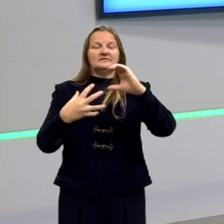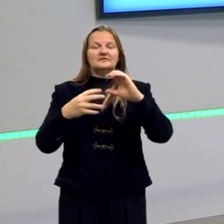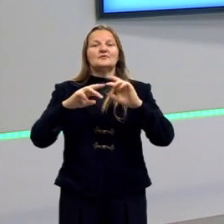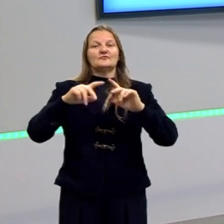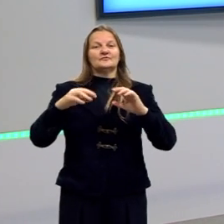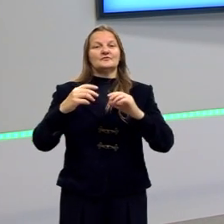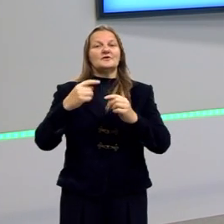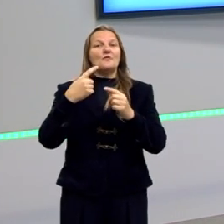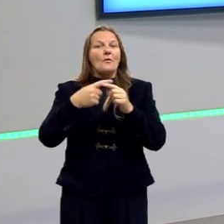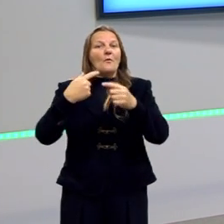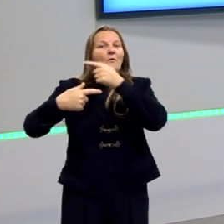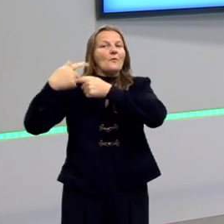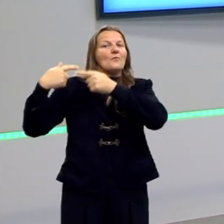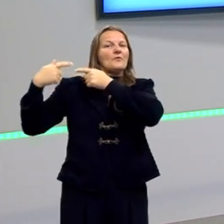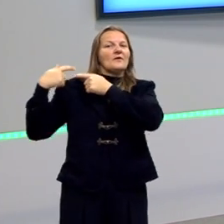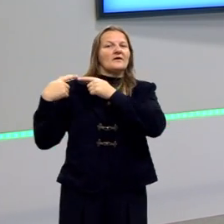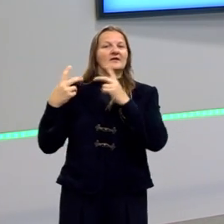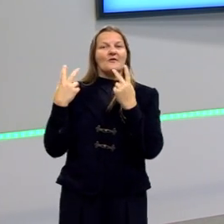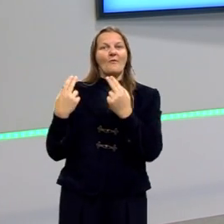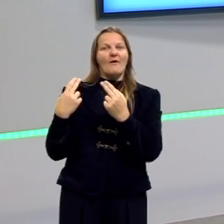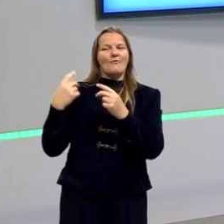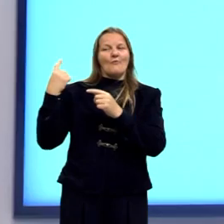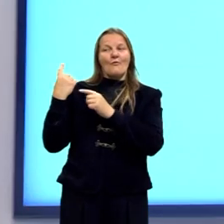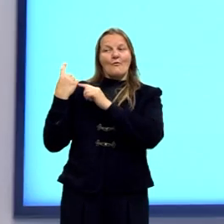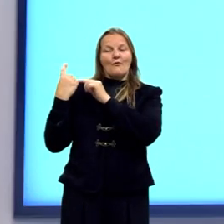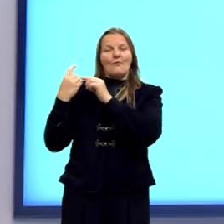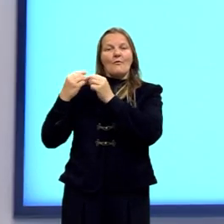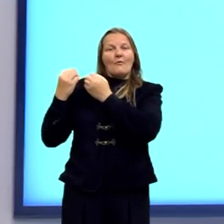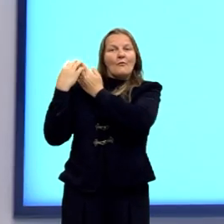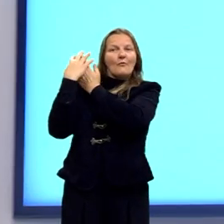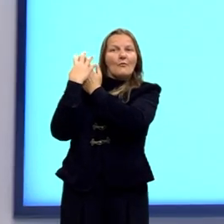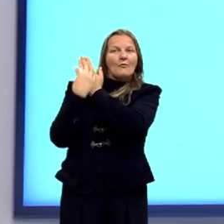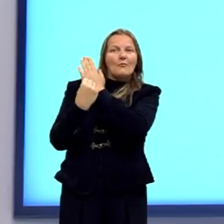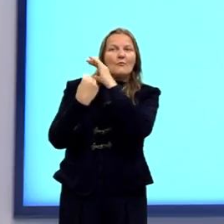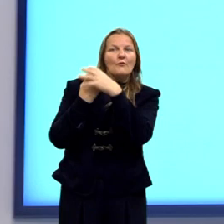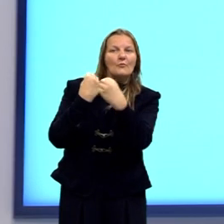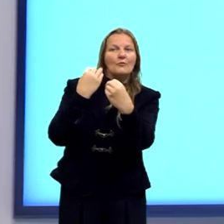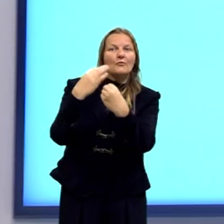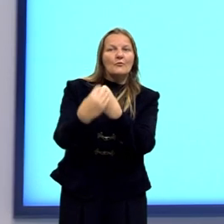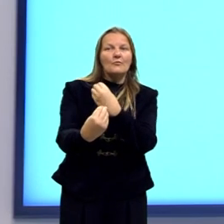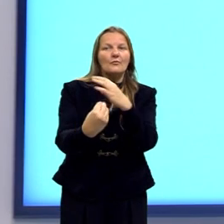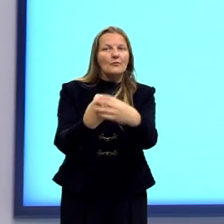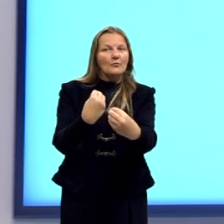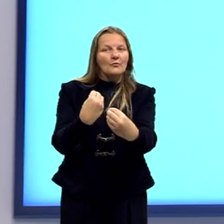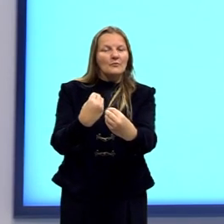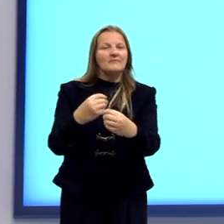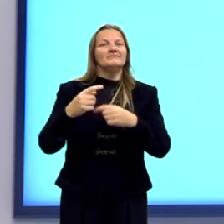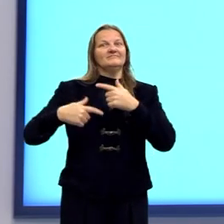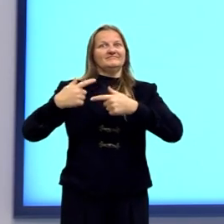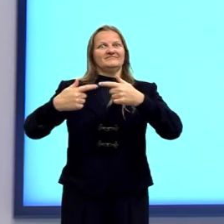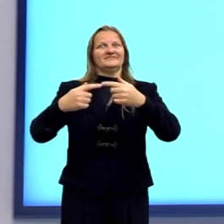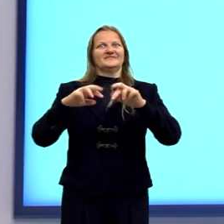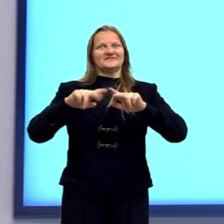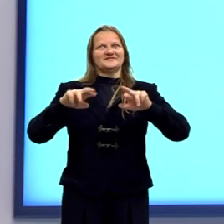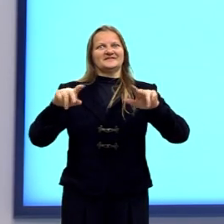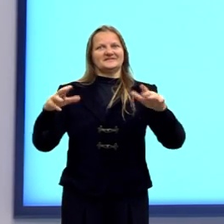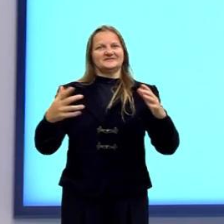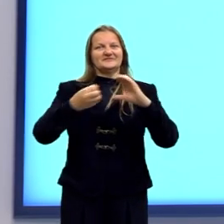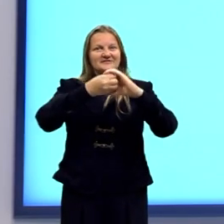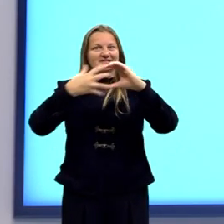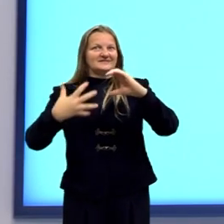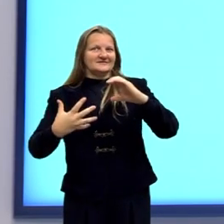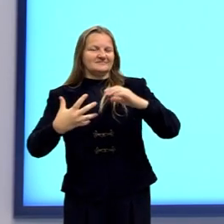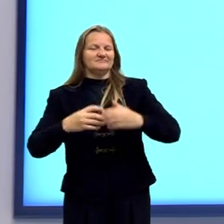ancestrais comuns. Então, essa é a teoria evolucionista, a base. Aqui pra vocês verem a